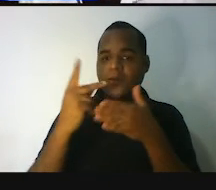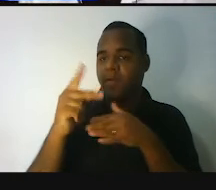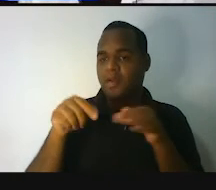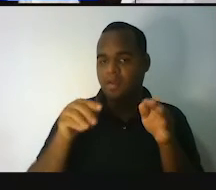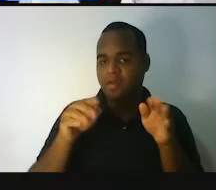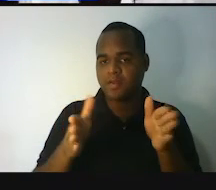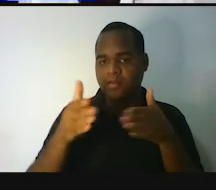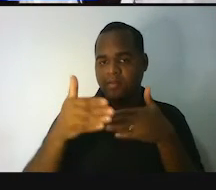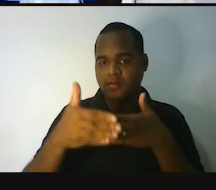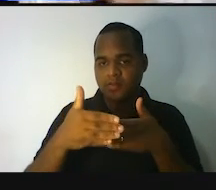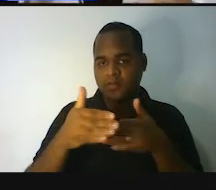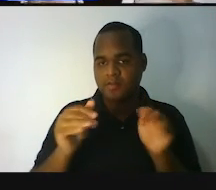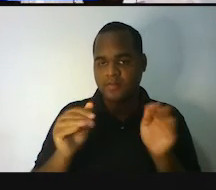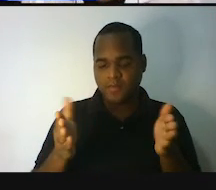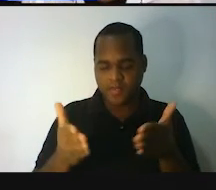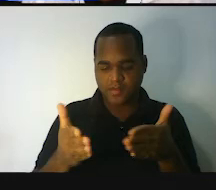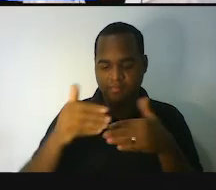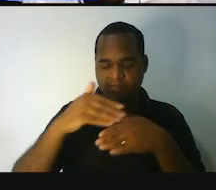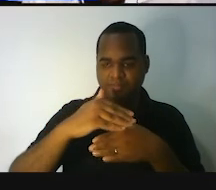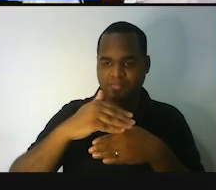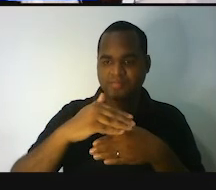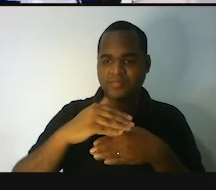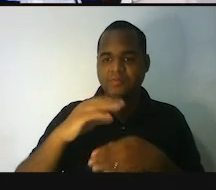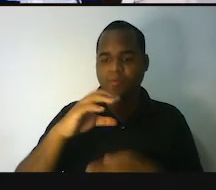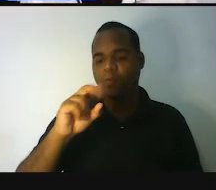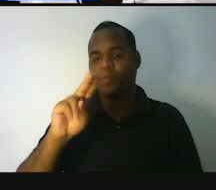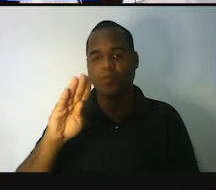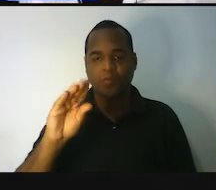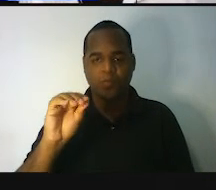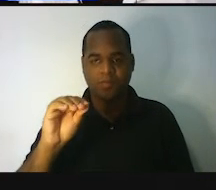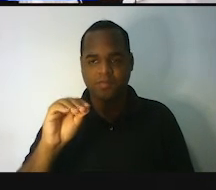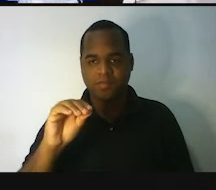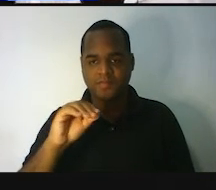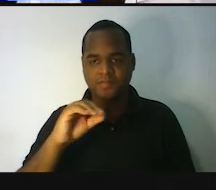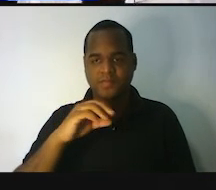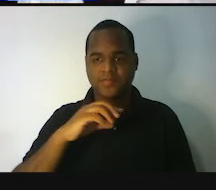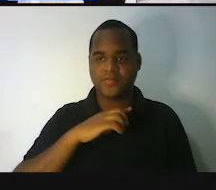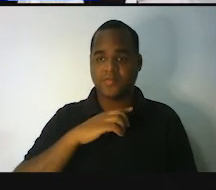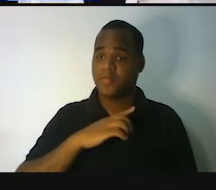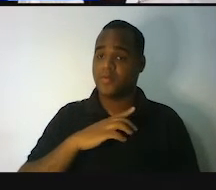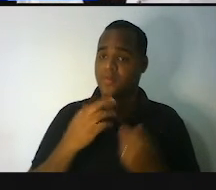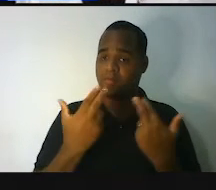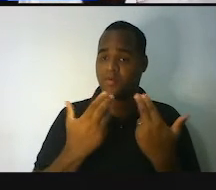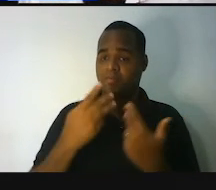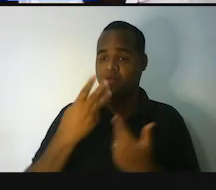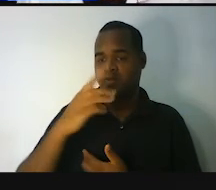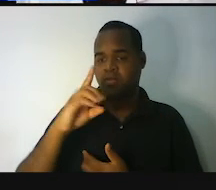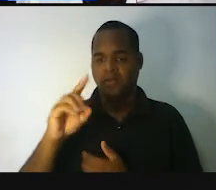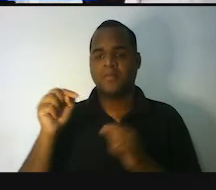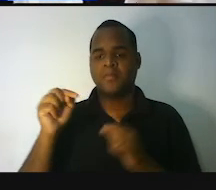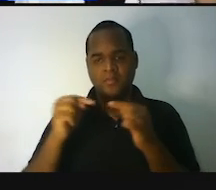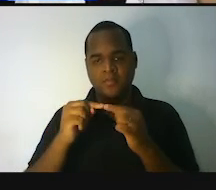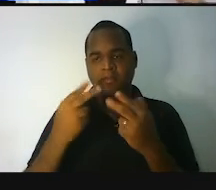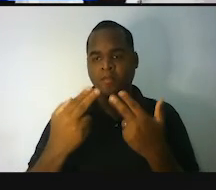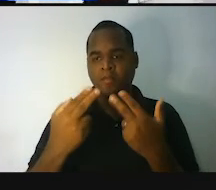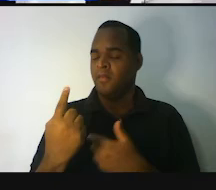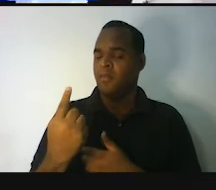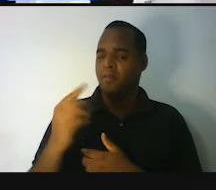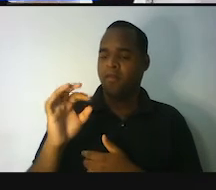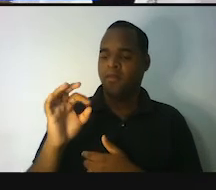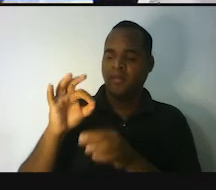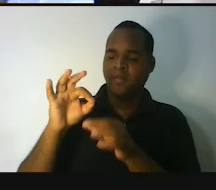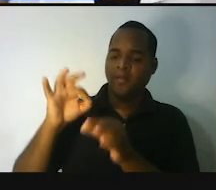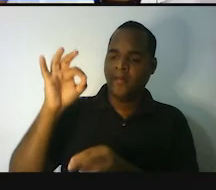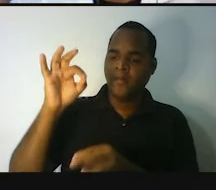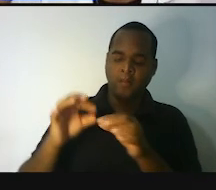no formato de um cubo, tá? Onde as três dimensões é um metro. Um metro